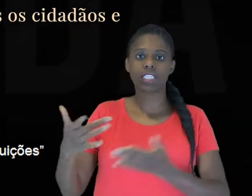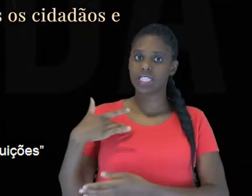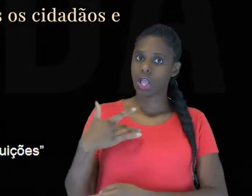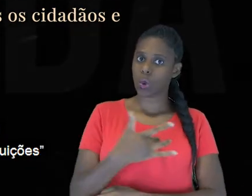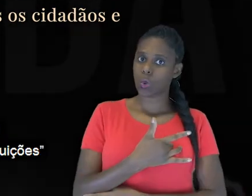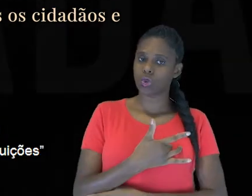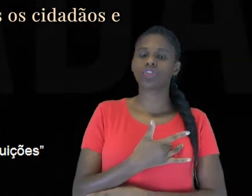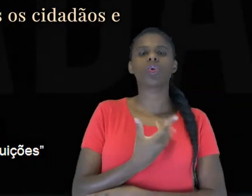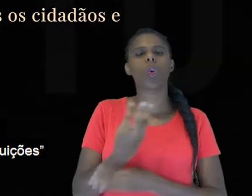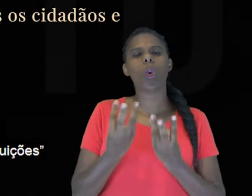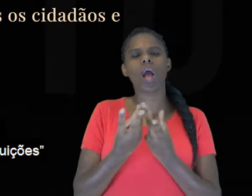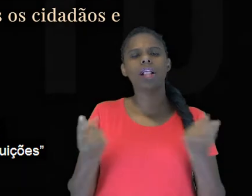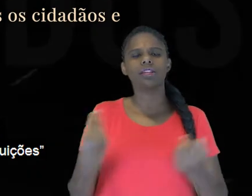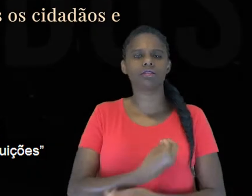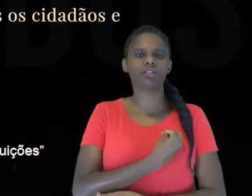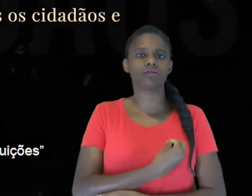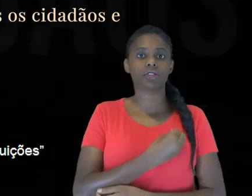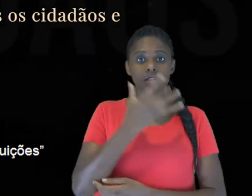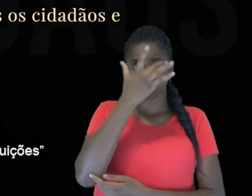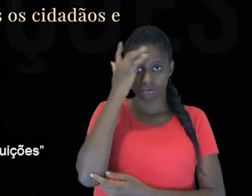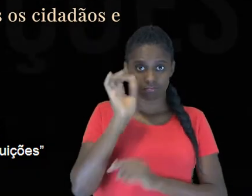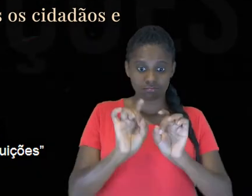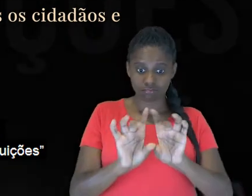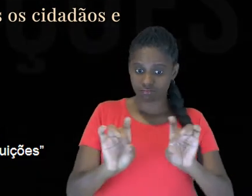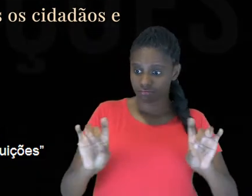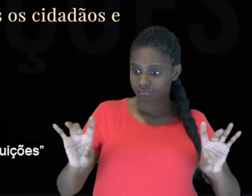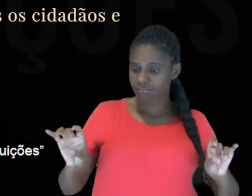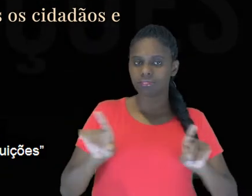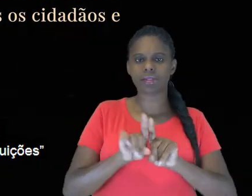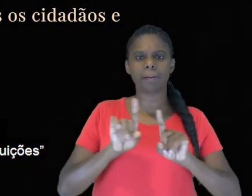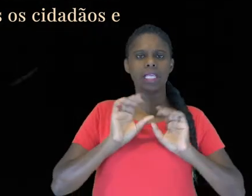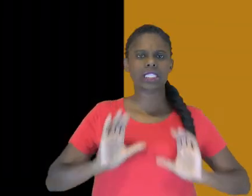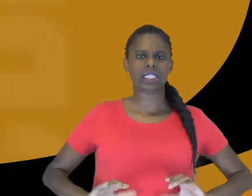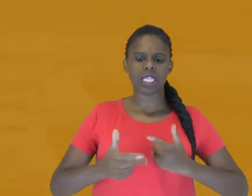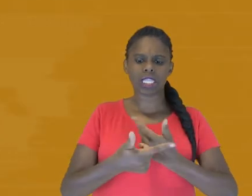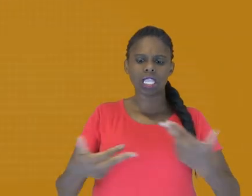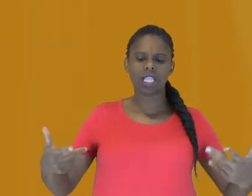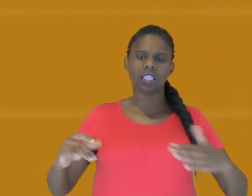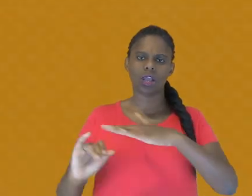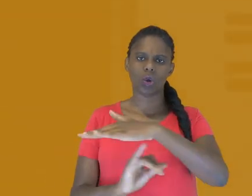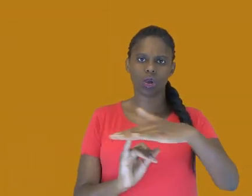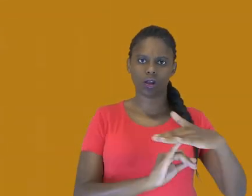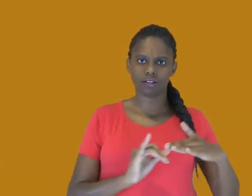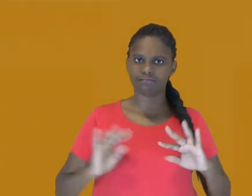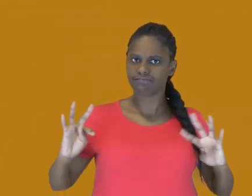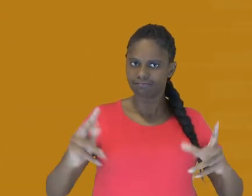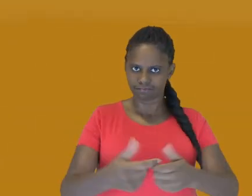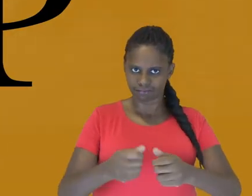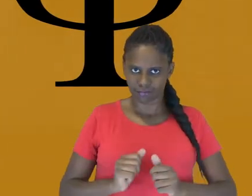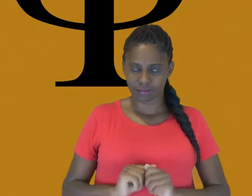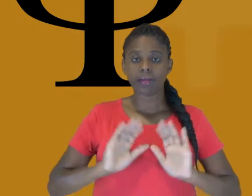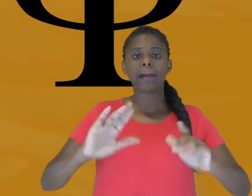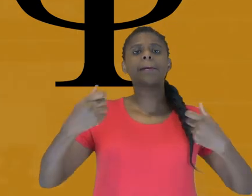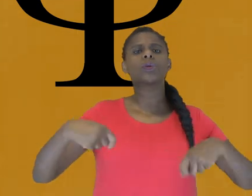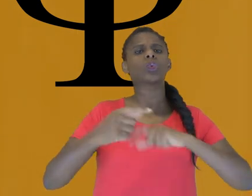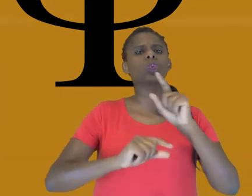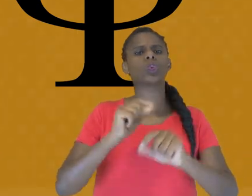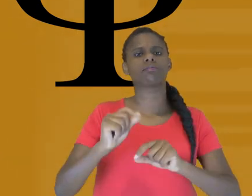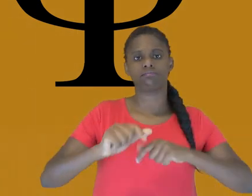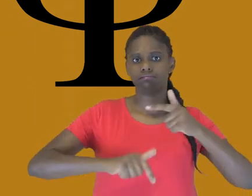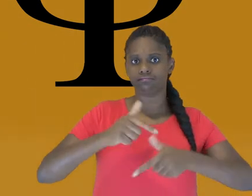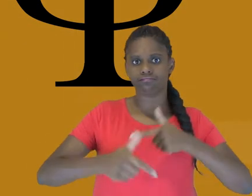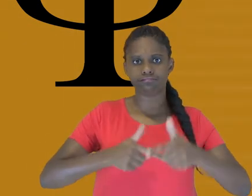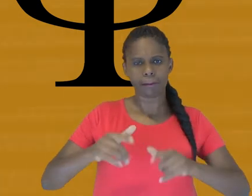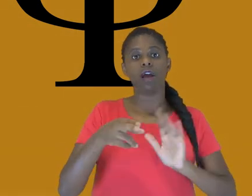e qualidade de vida de cada sujeito de todos os cidadãos e instituições. A Resolução CFP nº 018, de 2002,